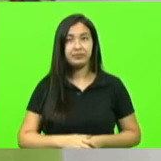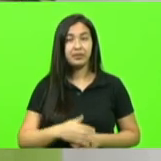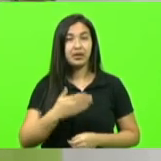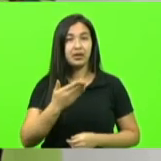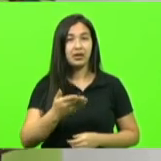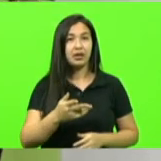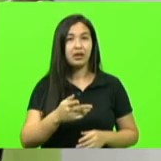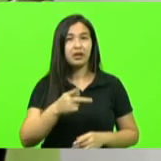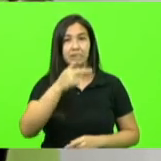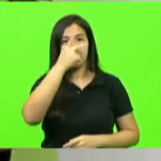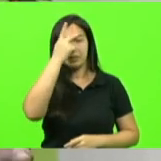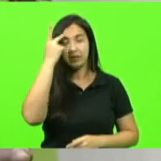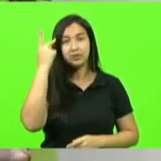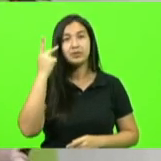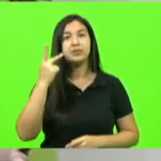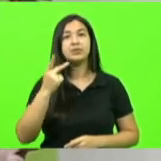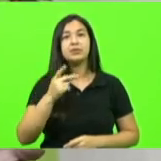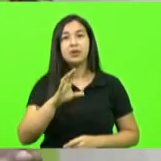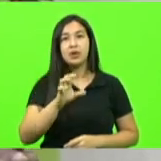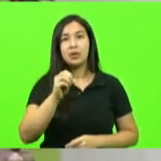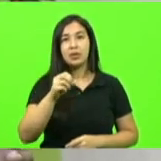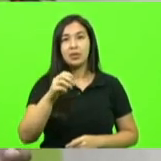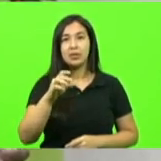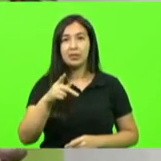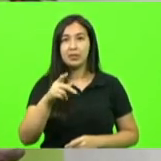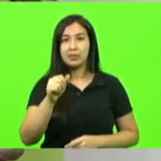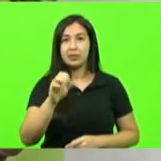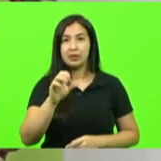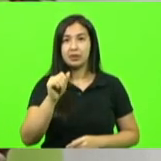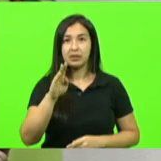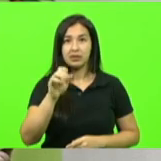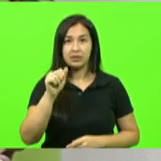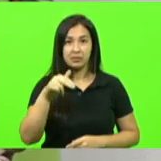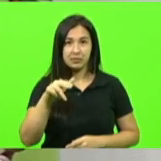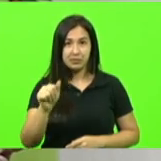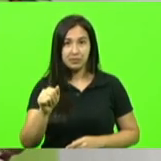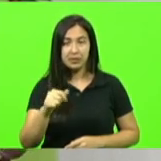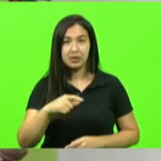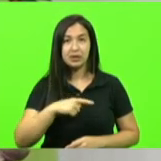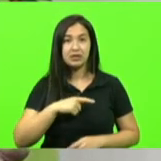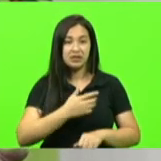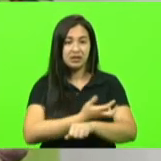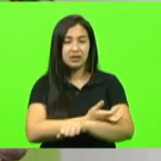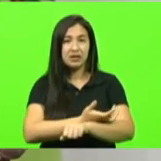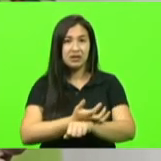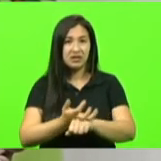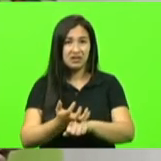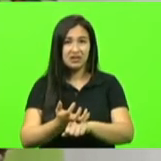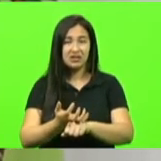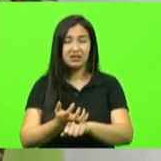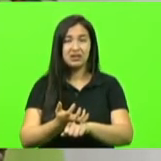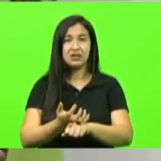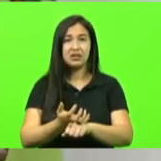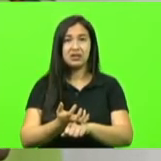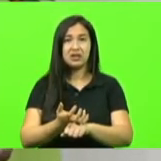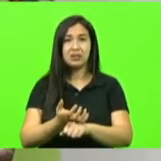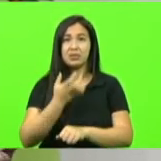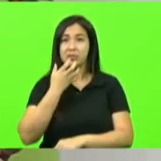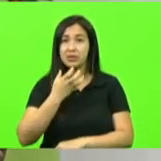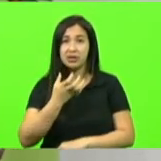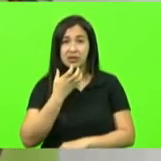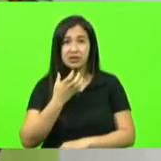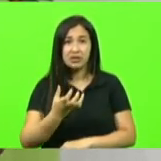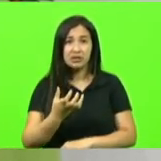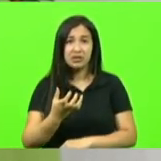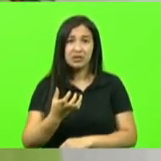teria uma quadra de grama sintética por Natal vocês não vão ter porque ele não pagou ah